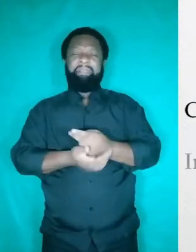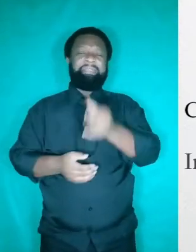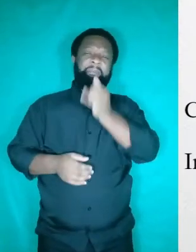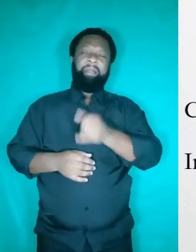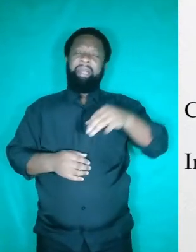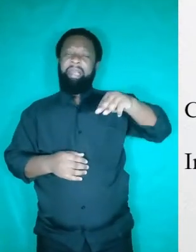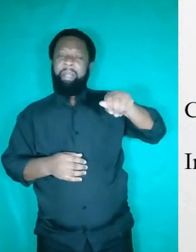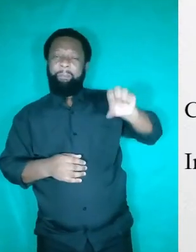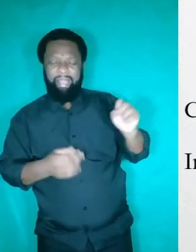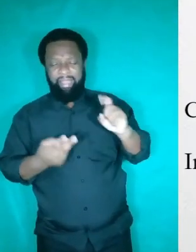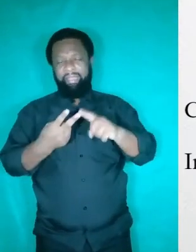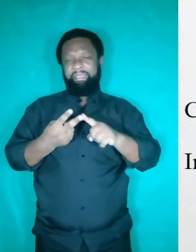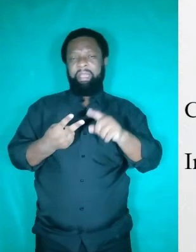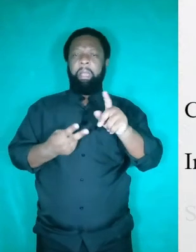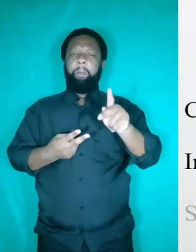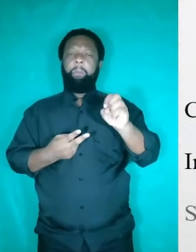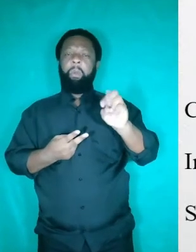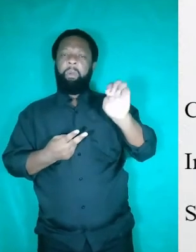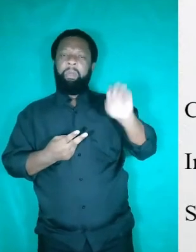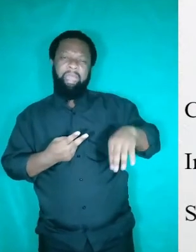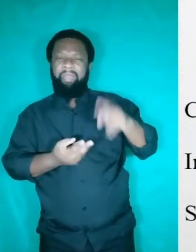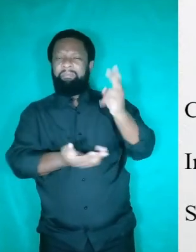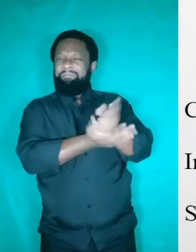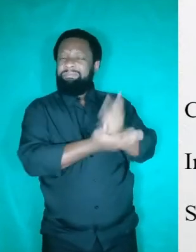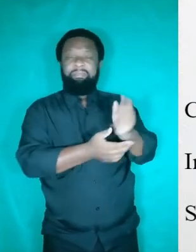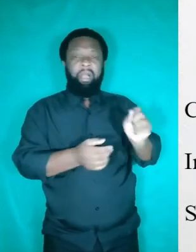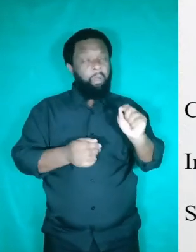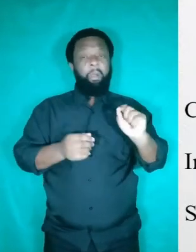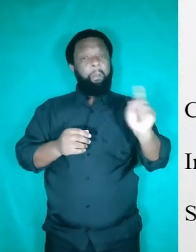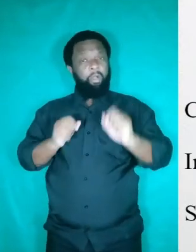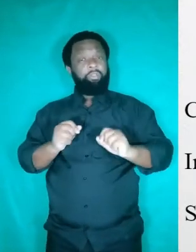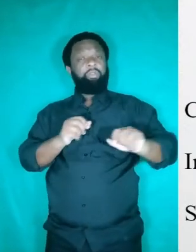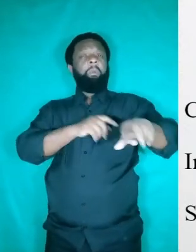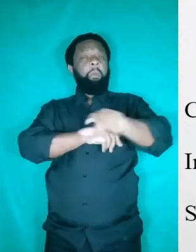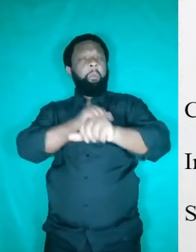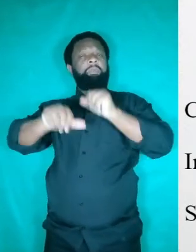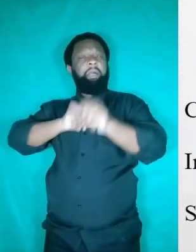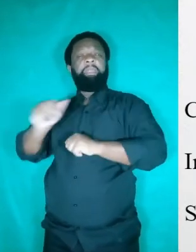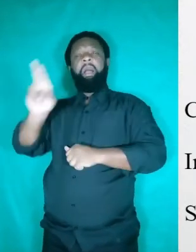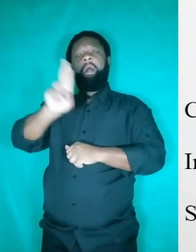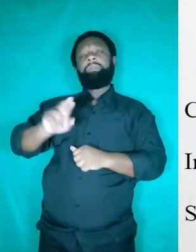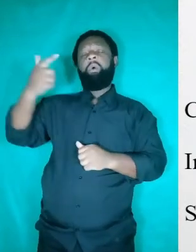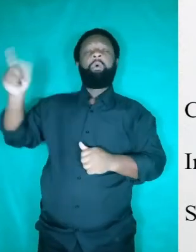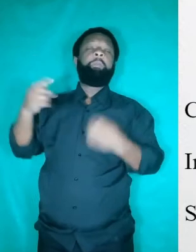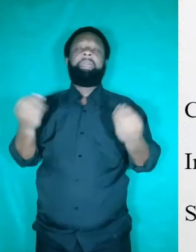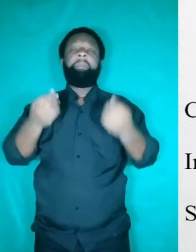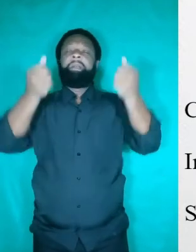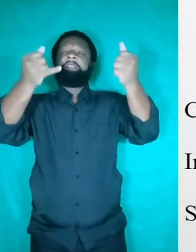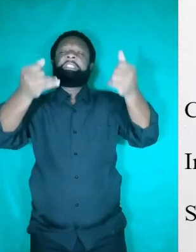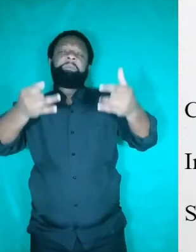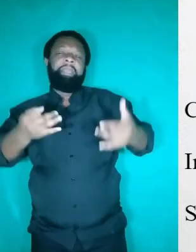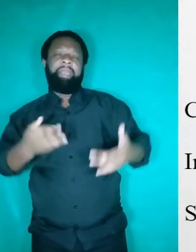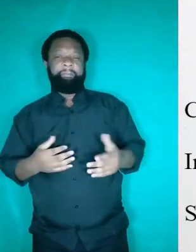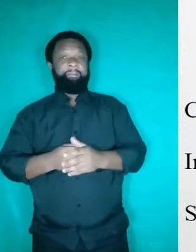porém. A mesma coisa serve para conclusão, para somar argumentos, para introduzir uma explicação. Então,